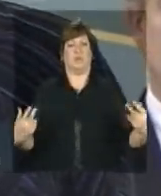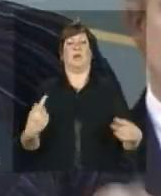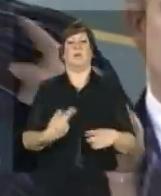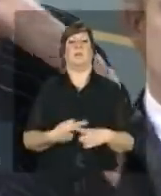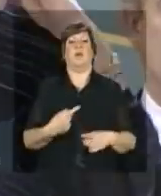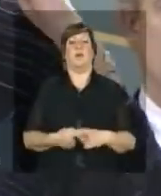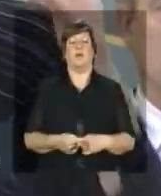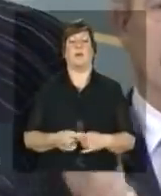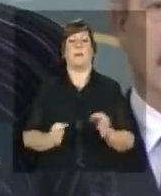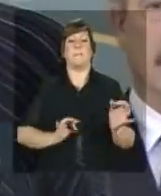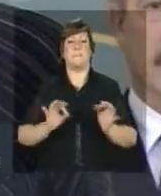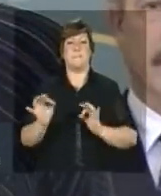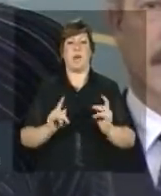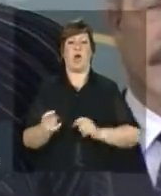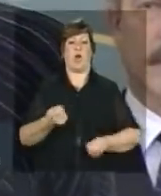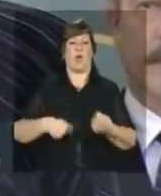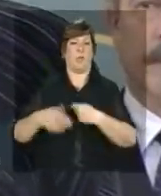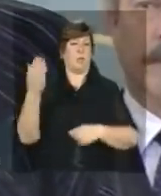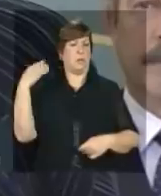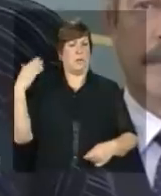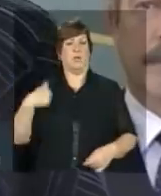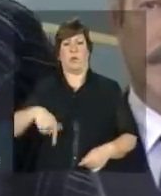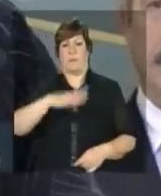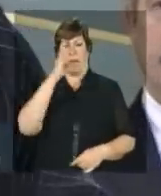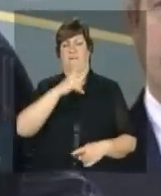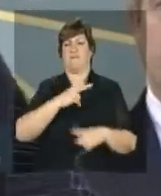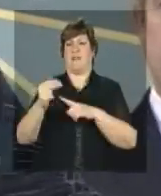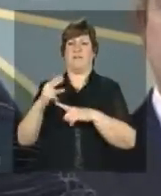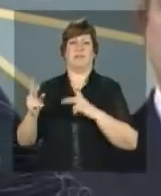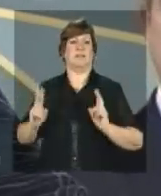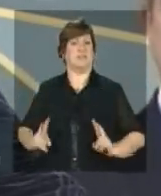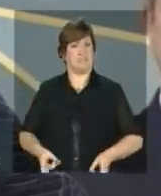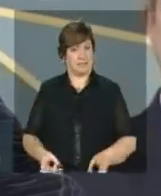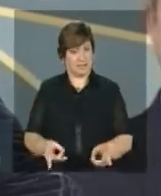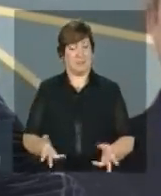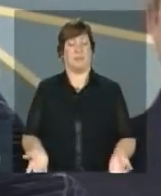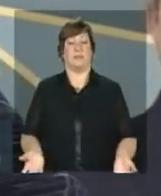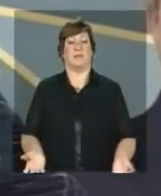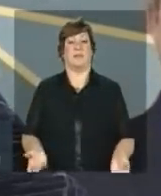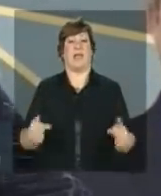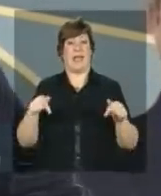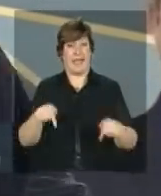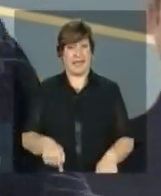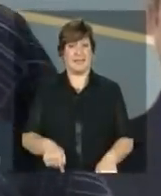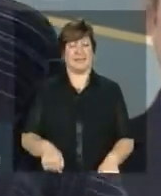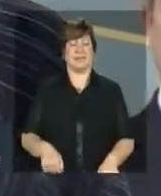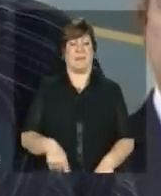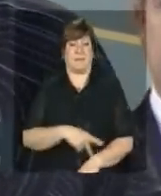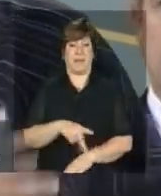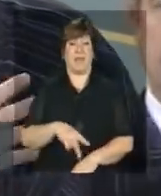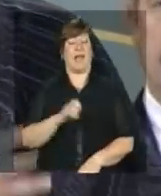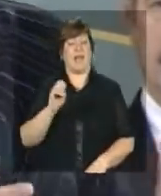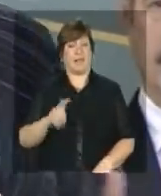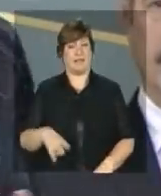planos econômicos que se tem notícia enfim esse é um país que tem uma classe trabalhadora